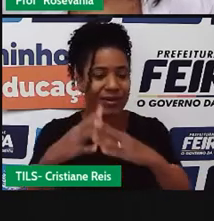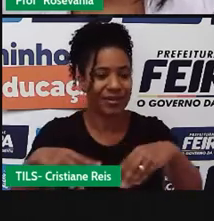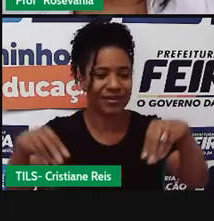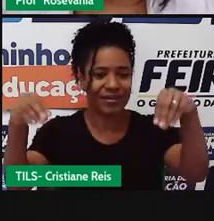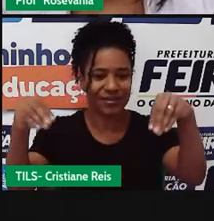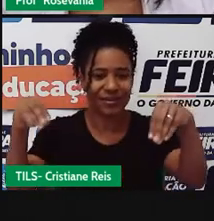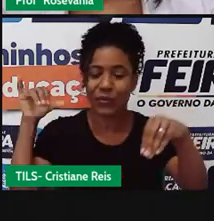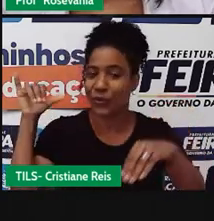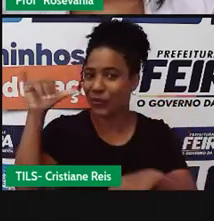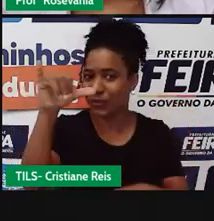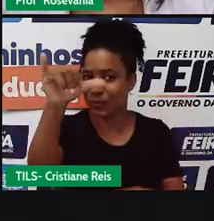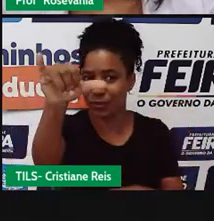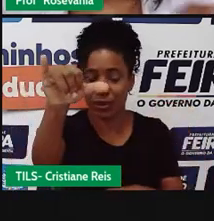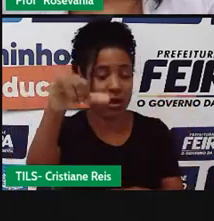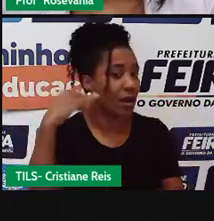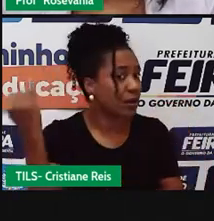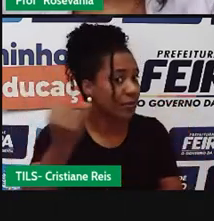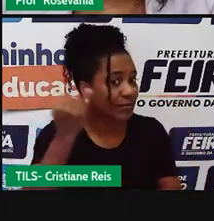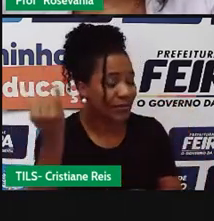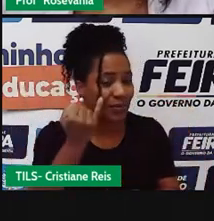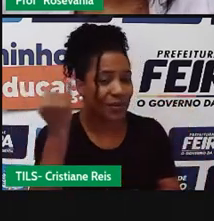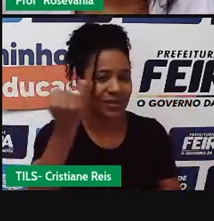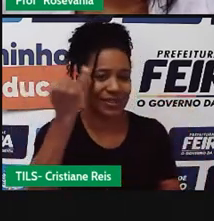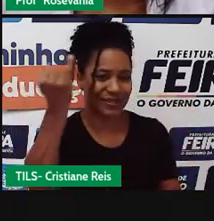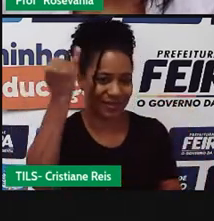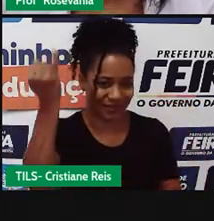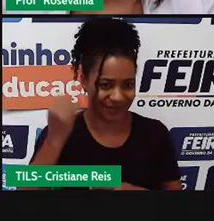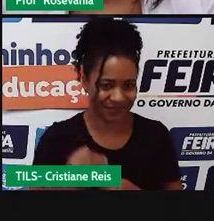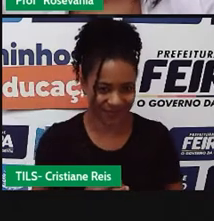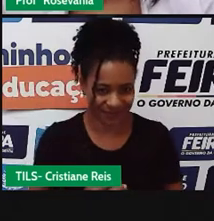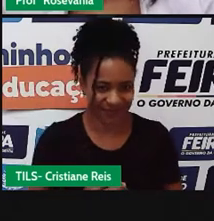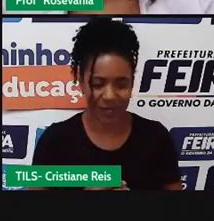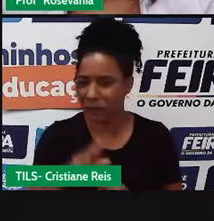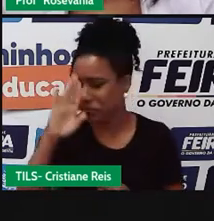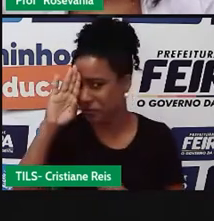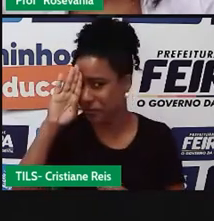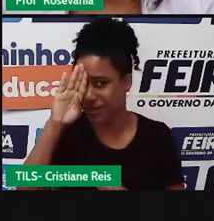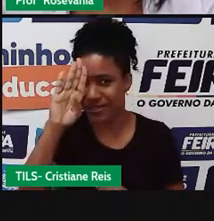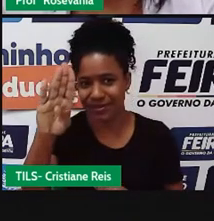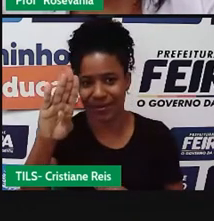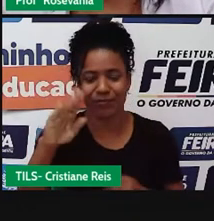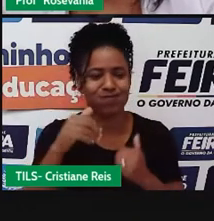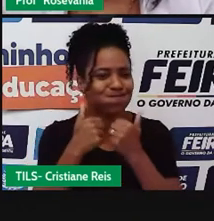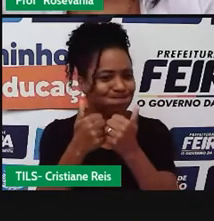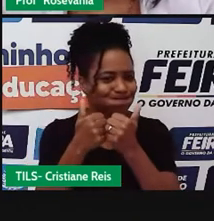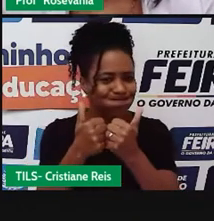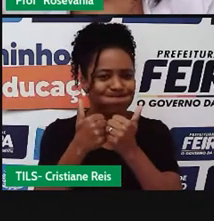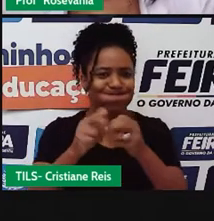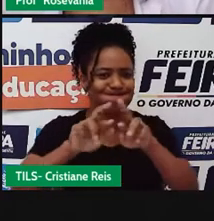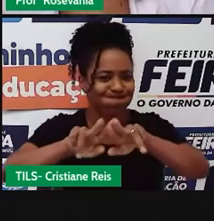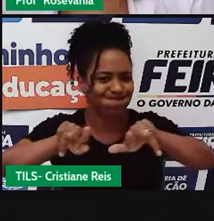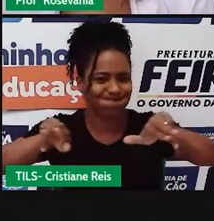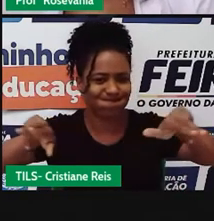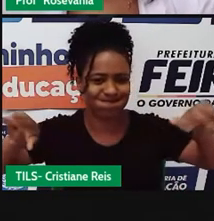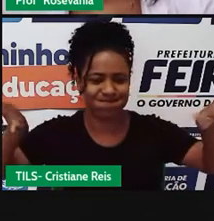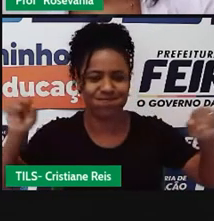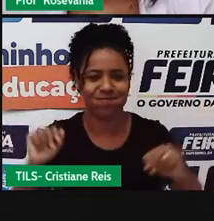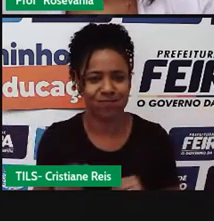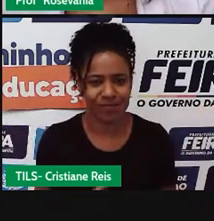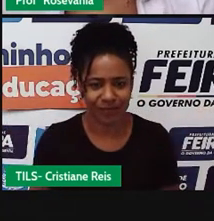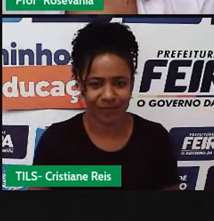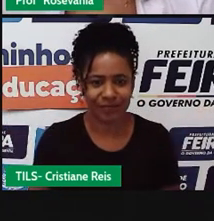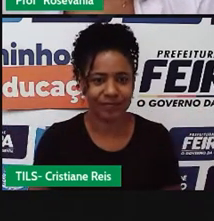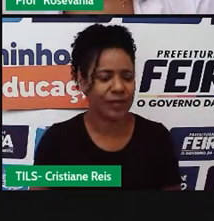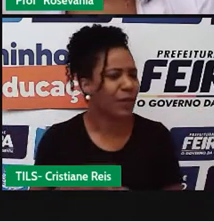aéreos, eles hoje são o que a gente tem, né, de principal de transportes. Bora lá? Como é que começou